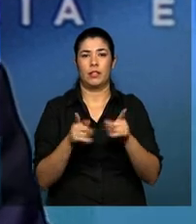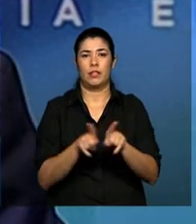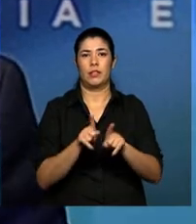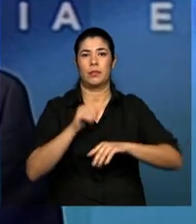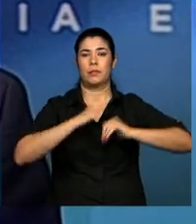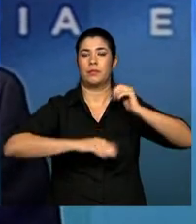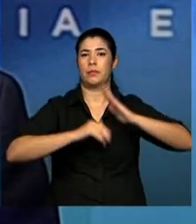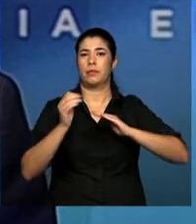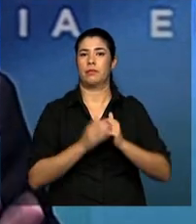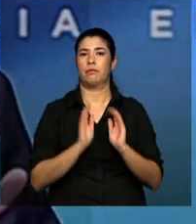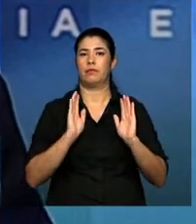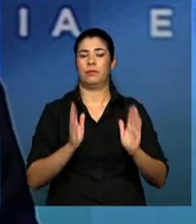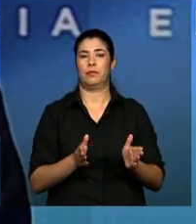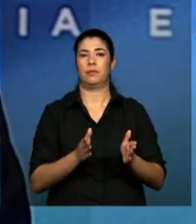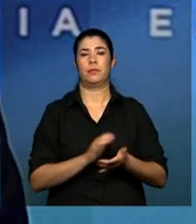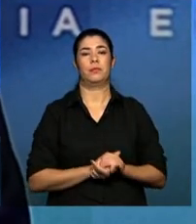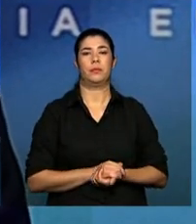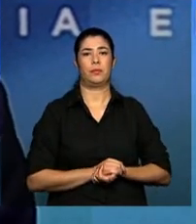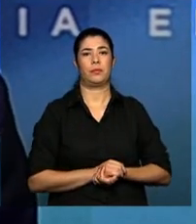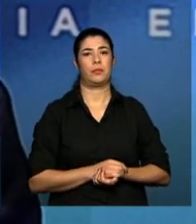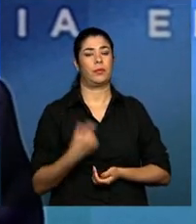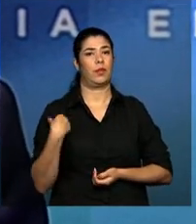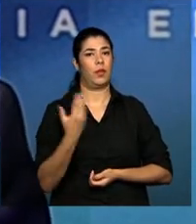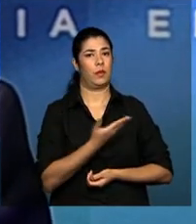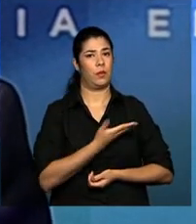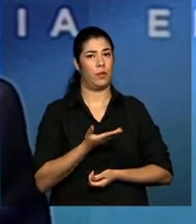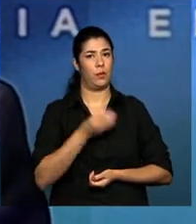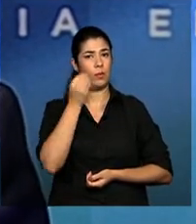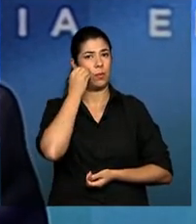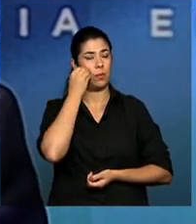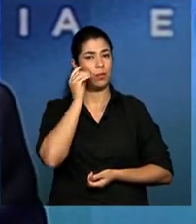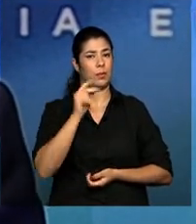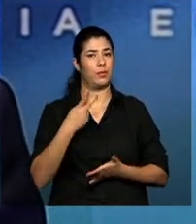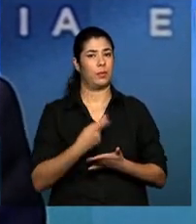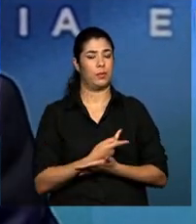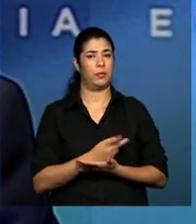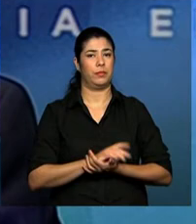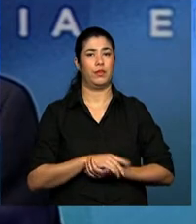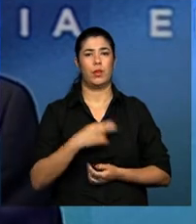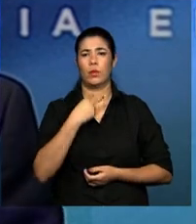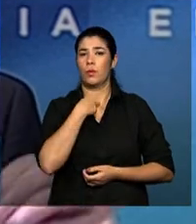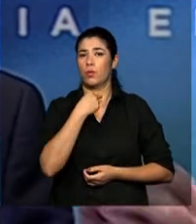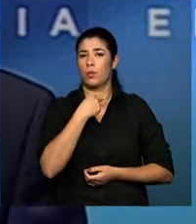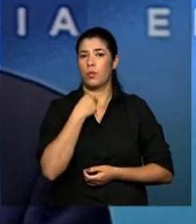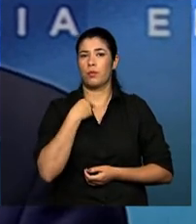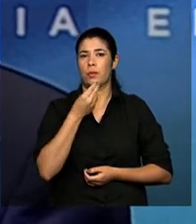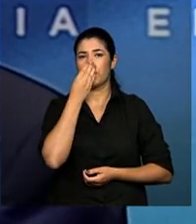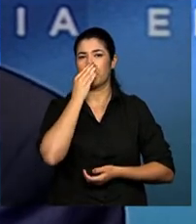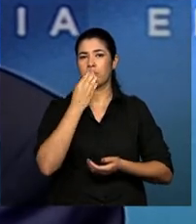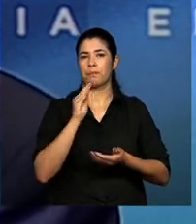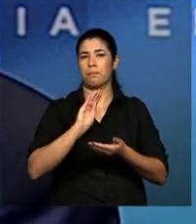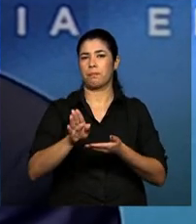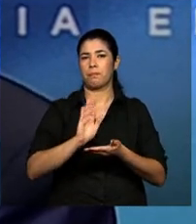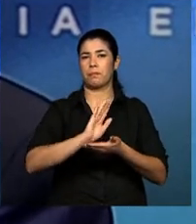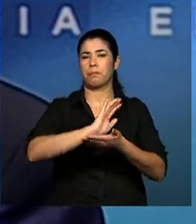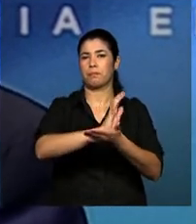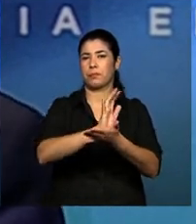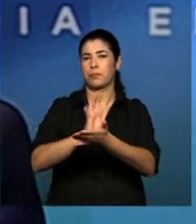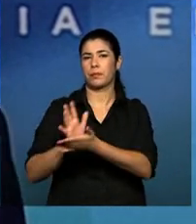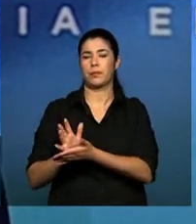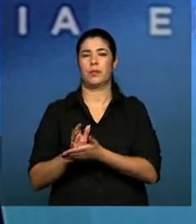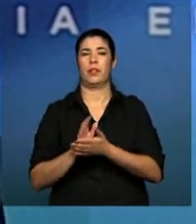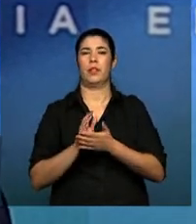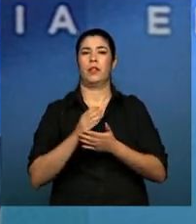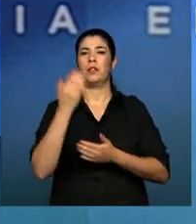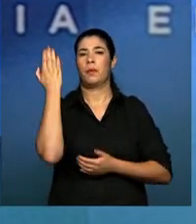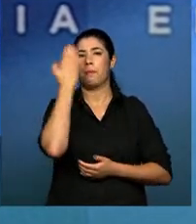passarem a atuar. Porque nós estamos lidando com uma situação, é o seguinte, que nós não podemos desprezar esses vestígios, essas